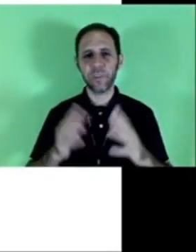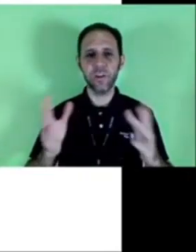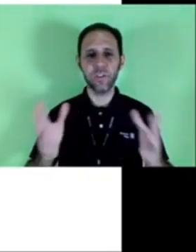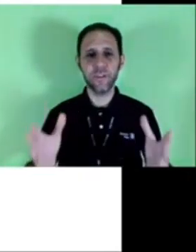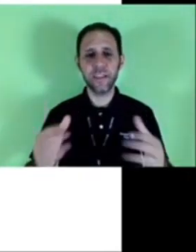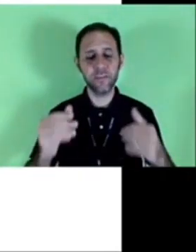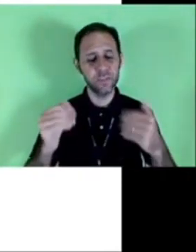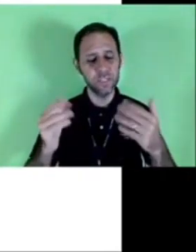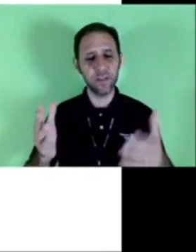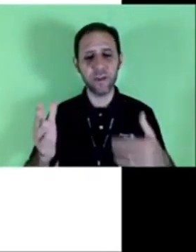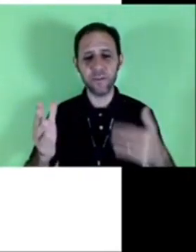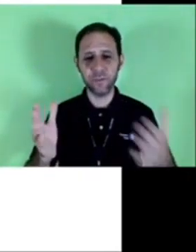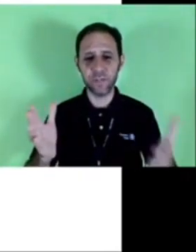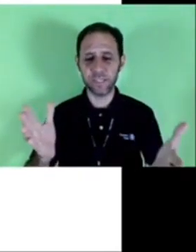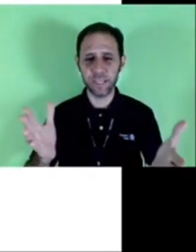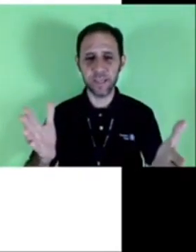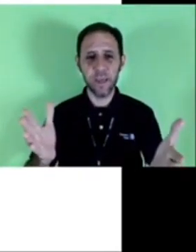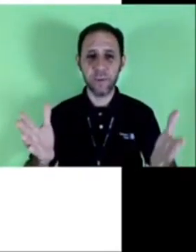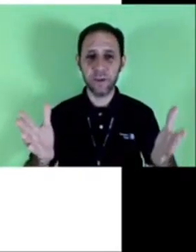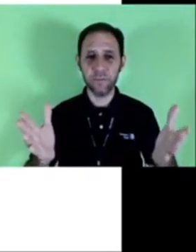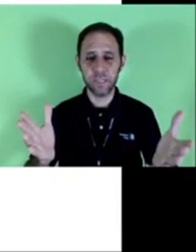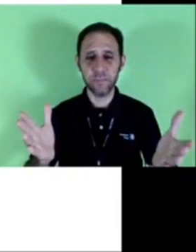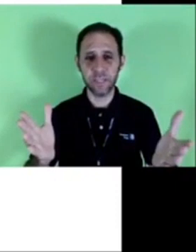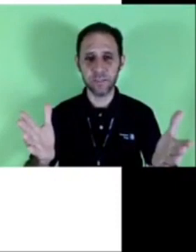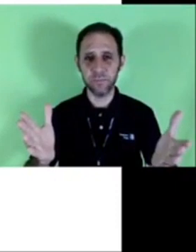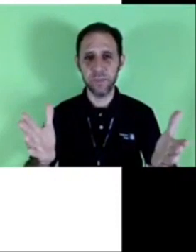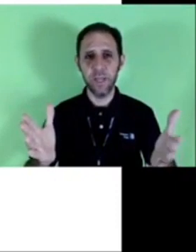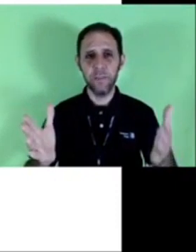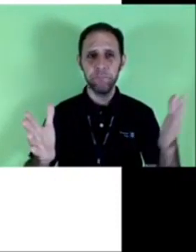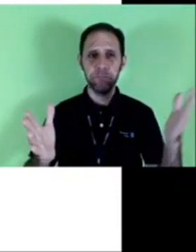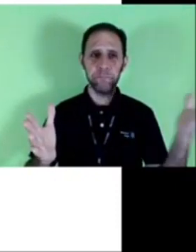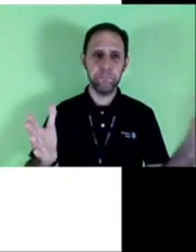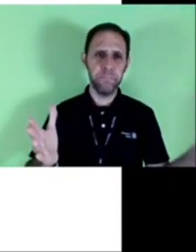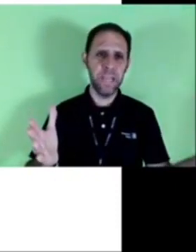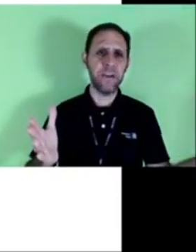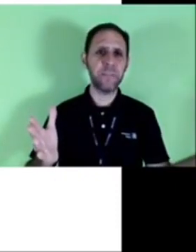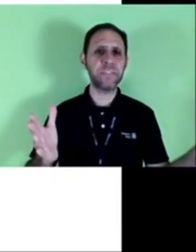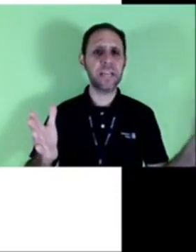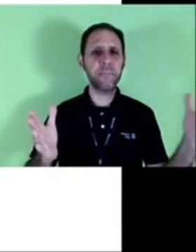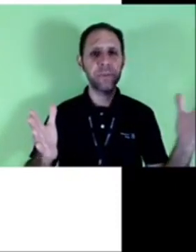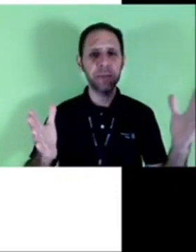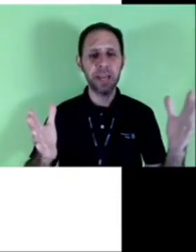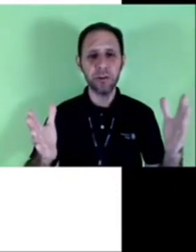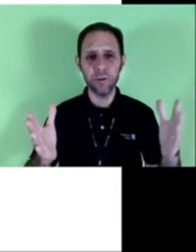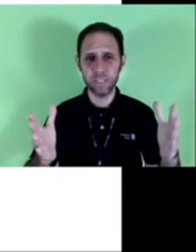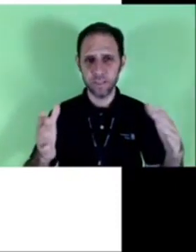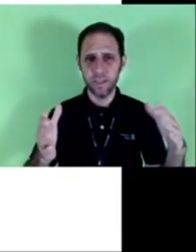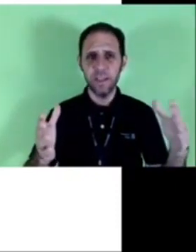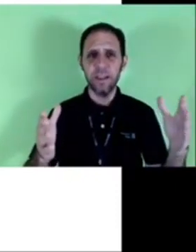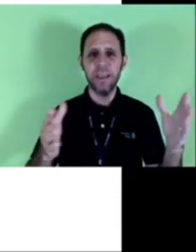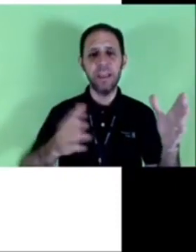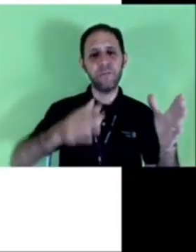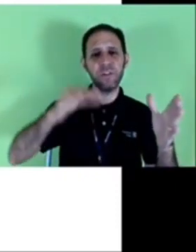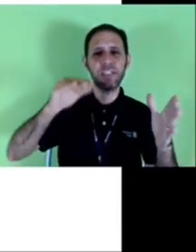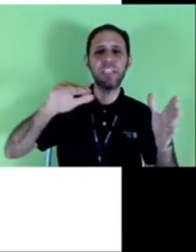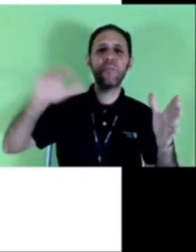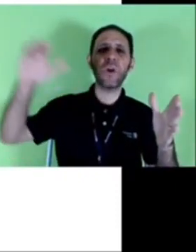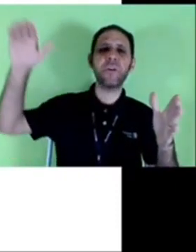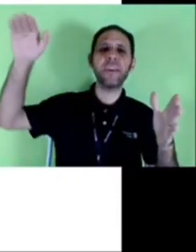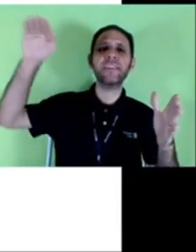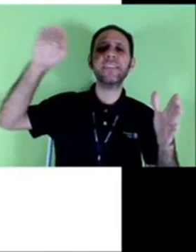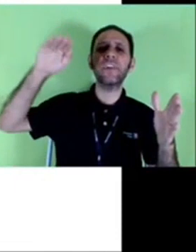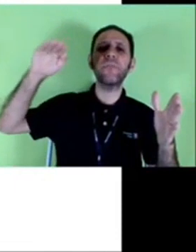eu já falei que você não vai fornecer para você mesmo ele vai precisar a primeira coisa ele é